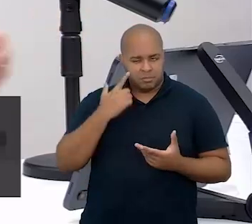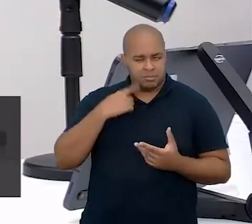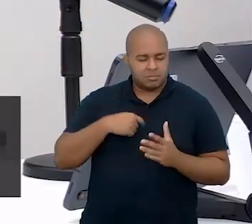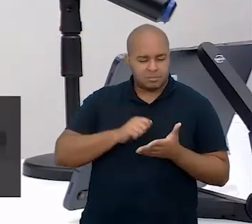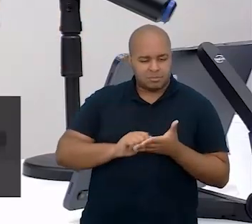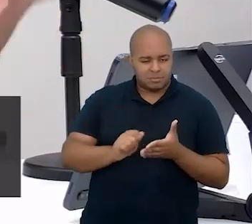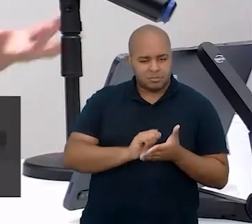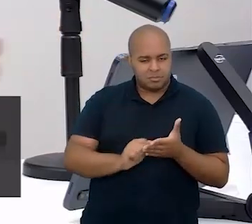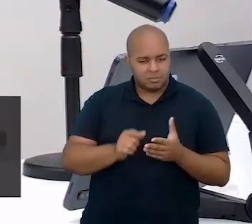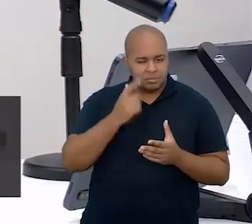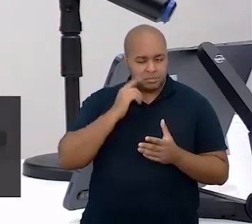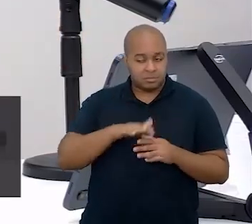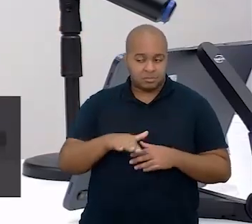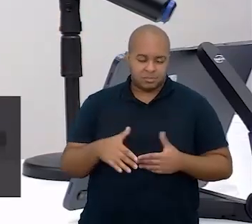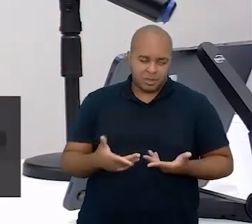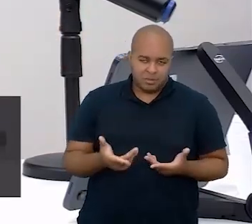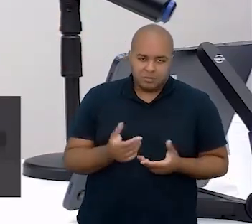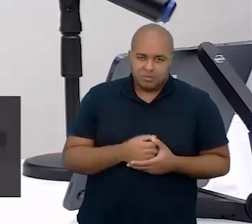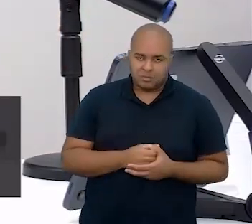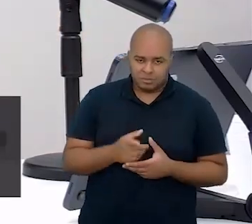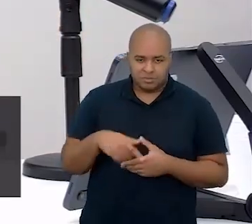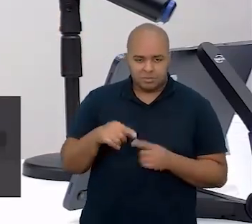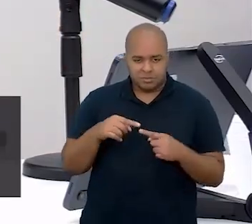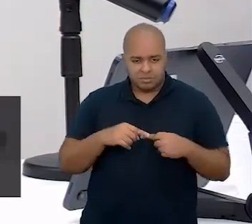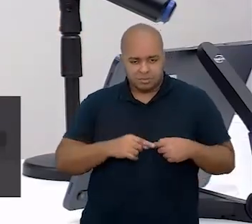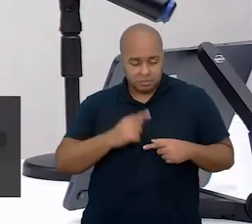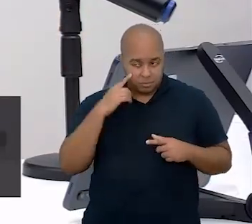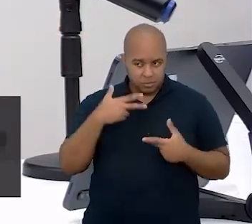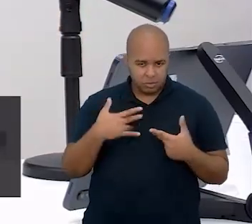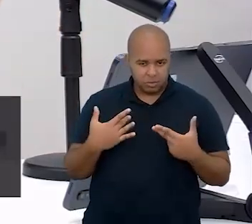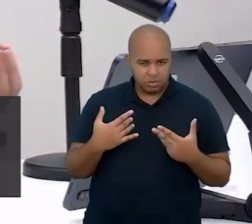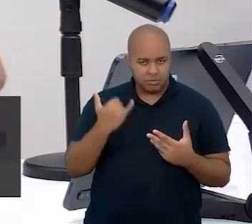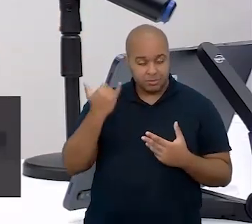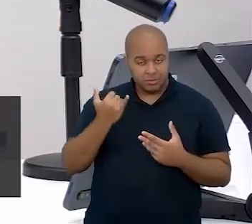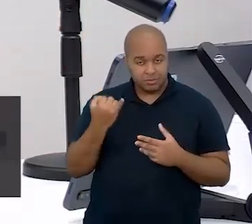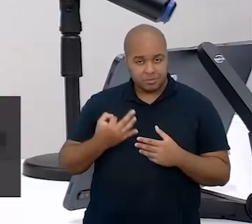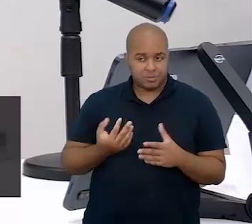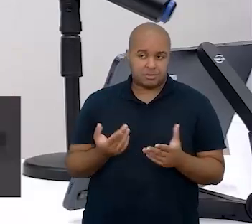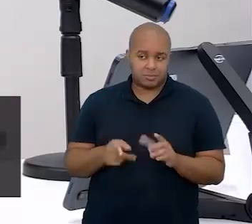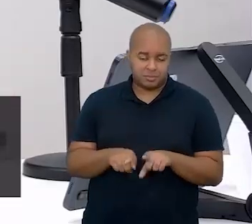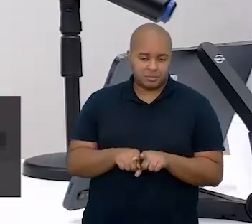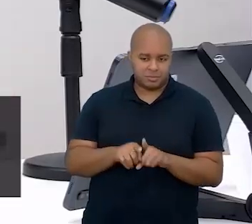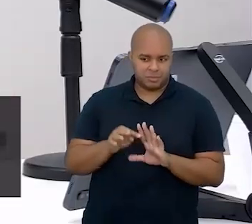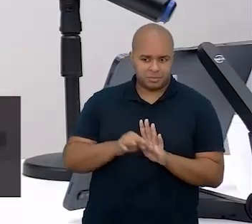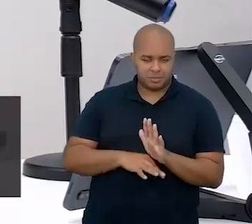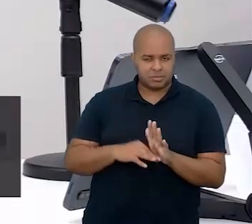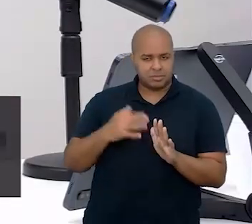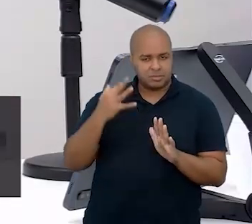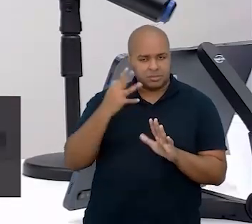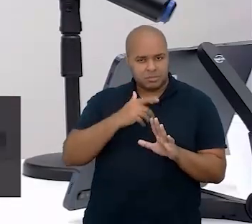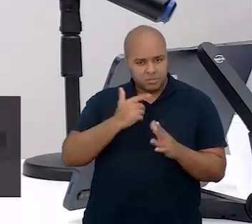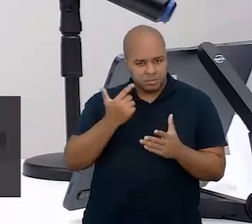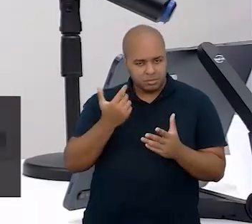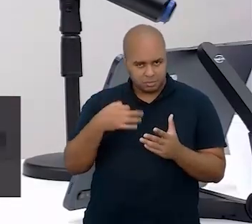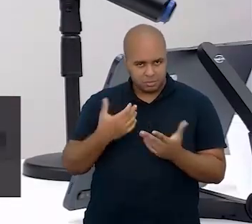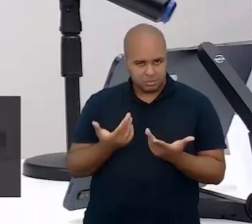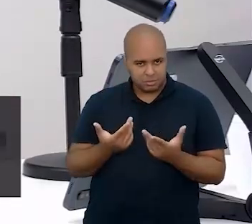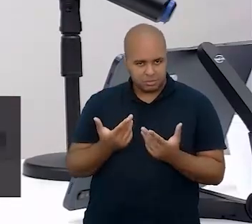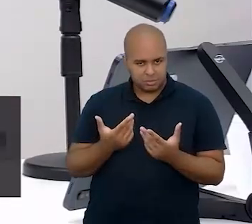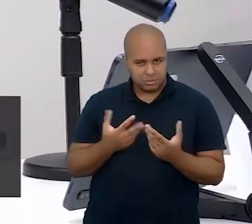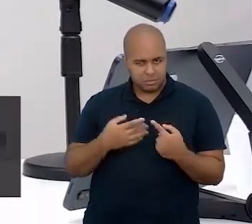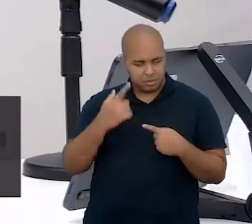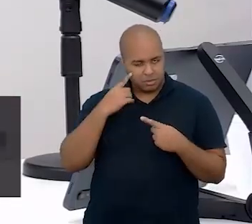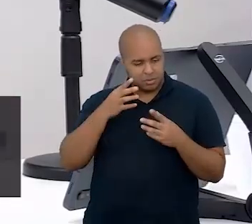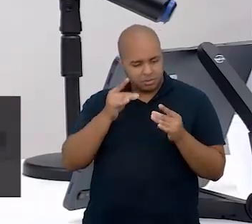escreve para crianças, então, questões extremamente importantes. Um texto lindo, muito